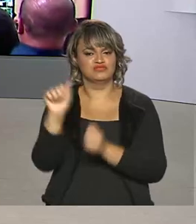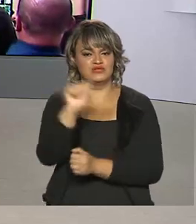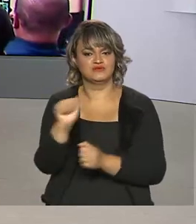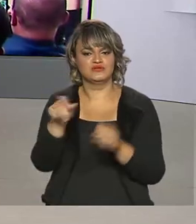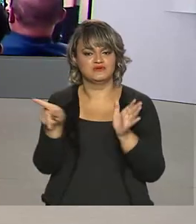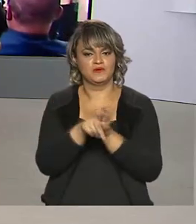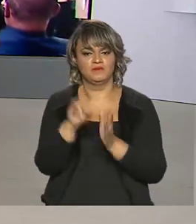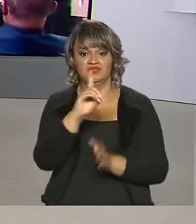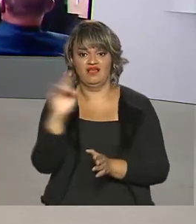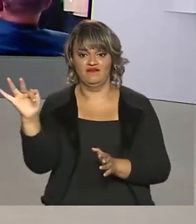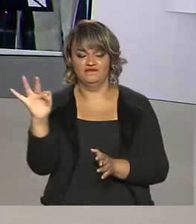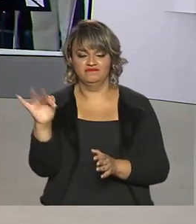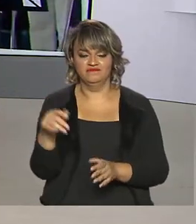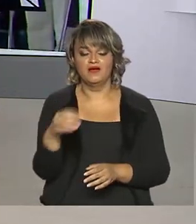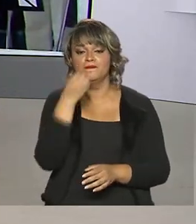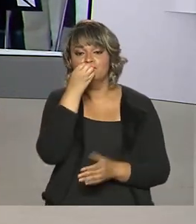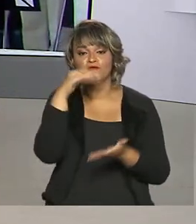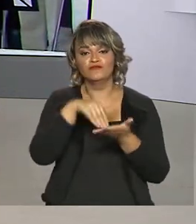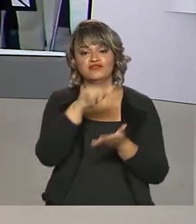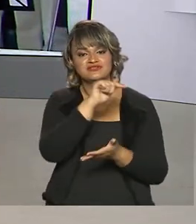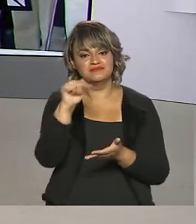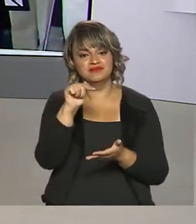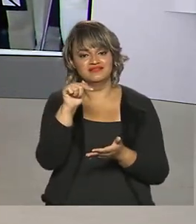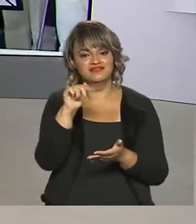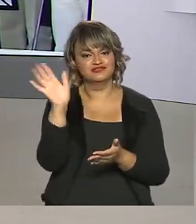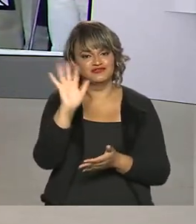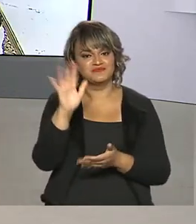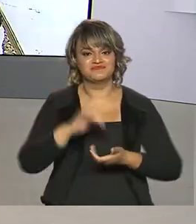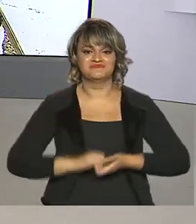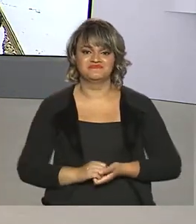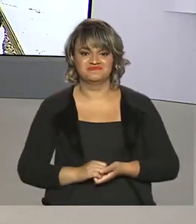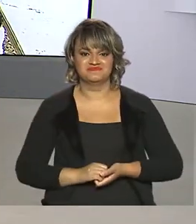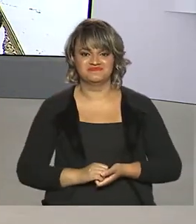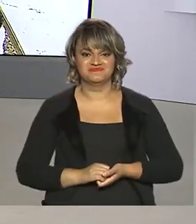do Distrito Federal. Excelente fim de semana pra vocês. Tchau, tchau.